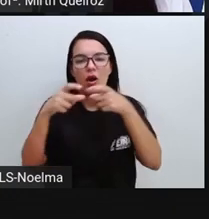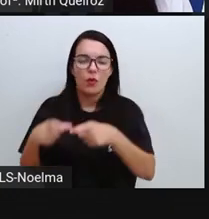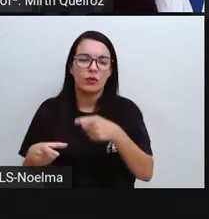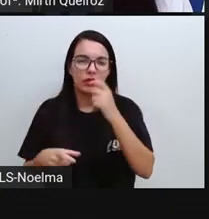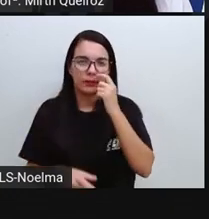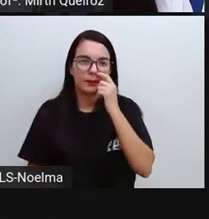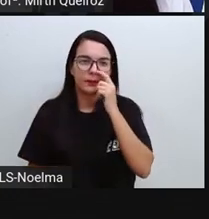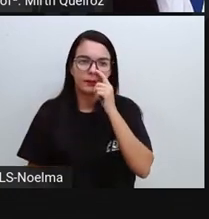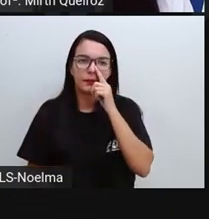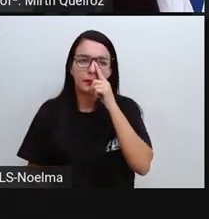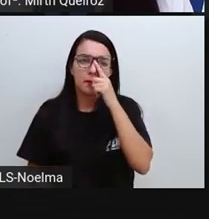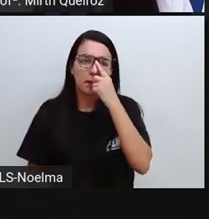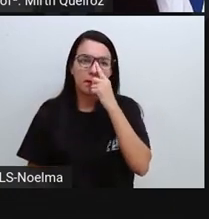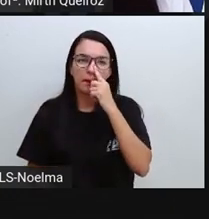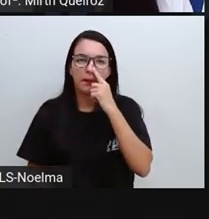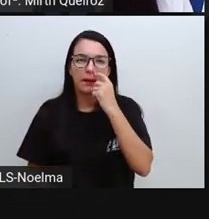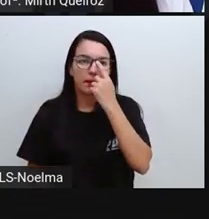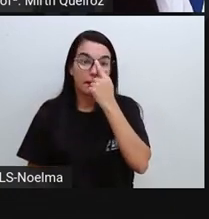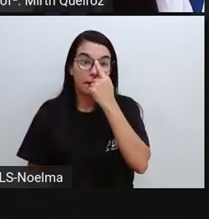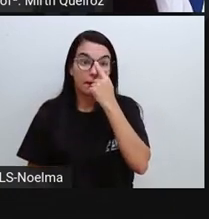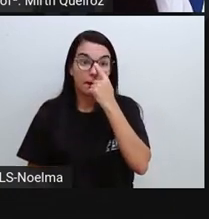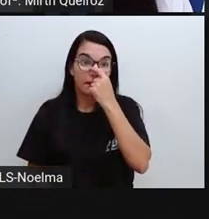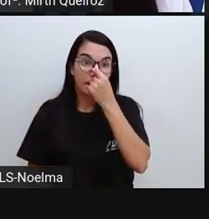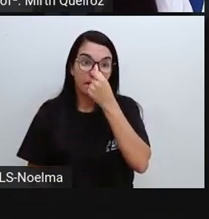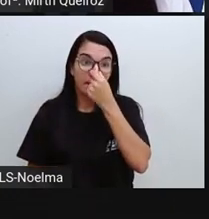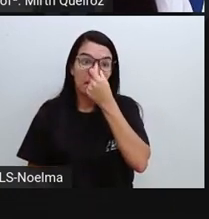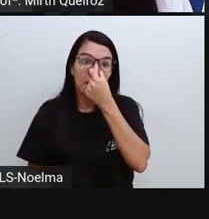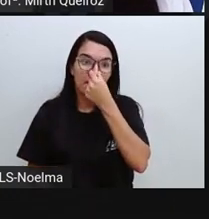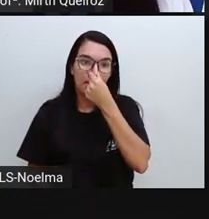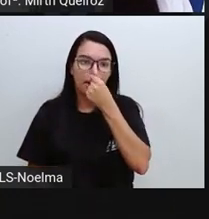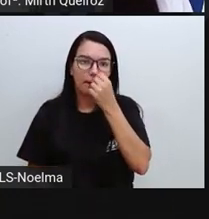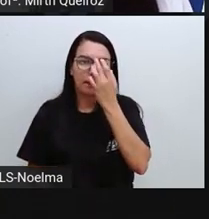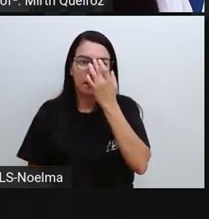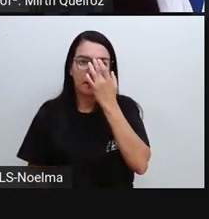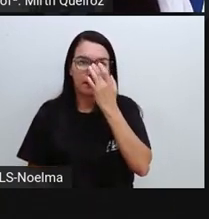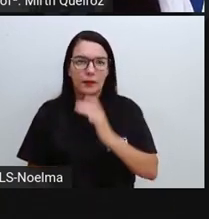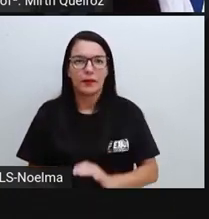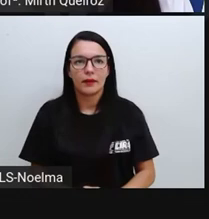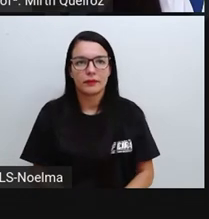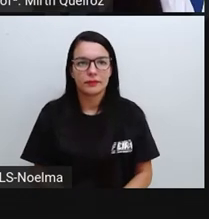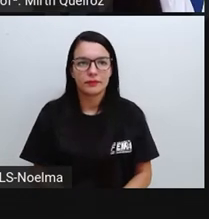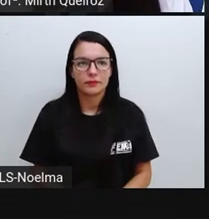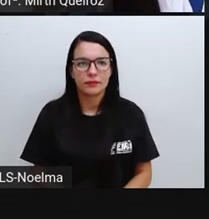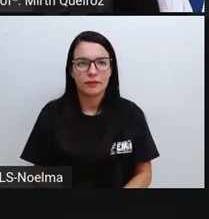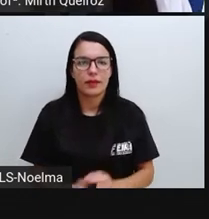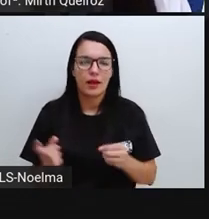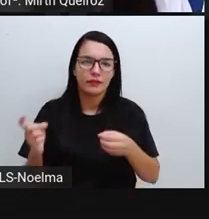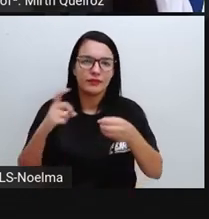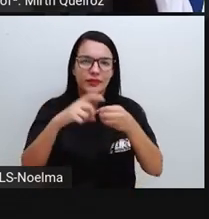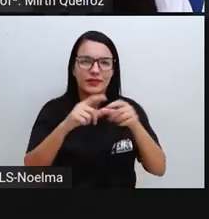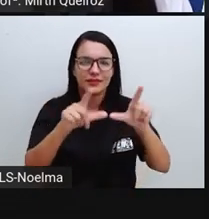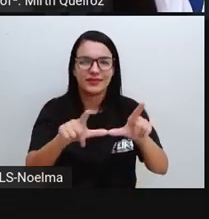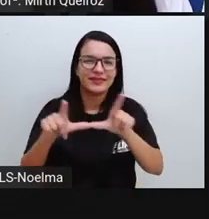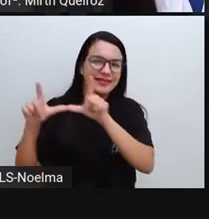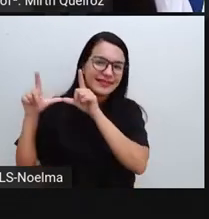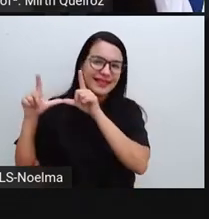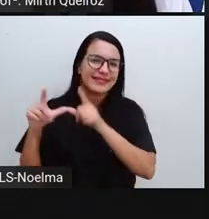apagar esse numeral, certo? Vamos aí voltar aos nossos slides.